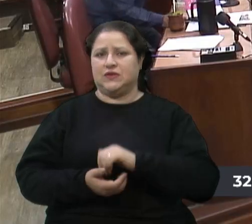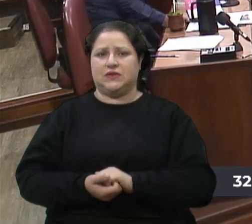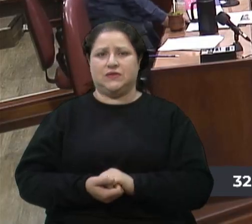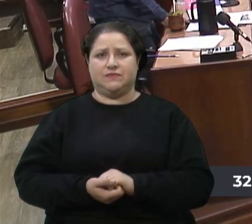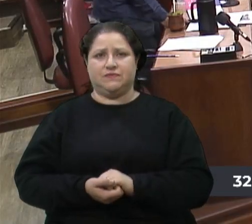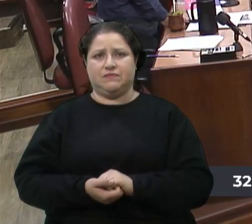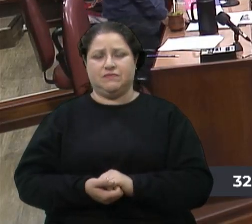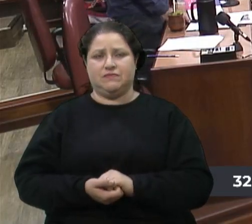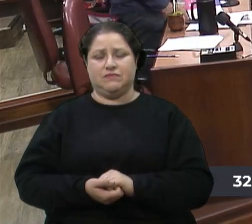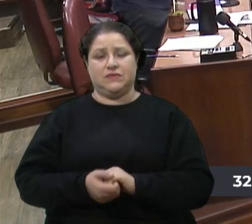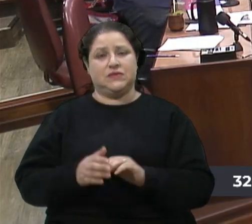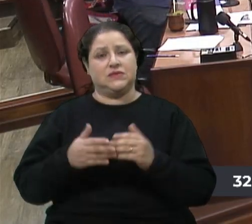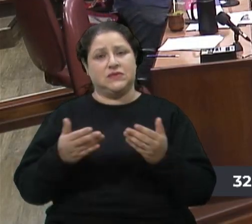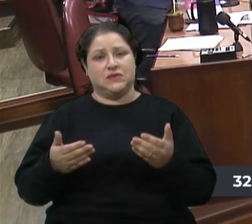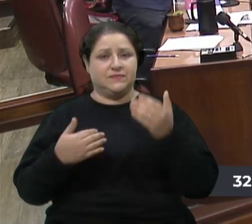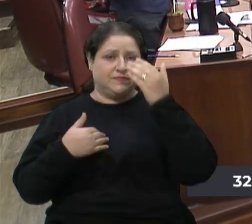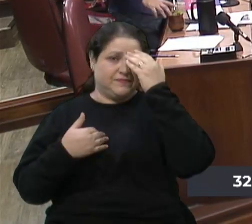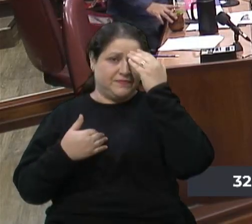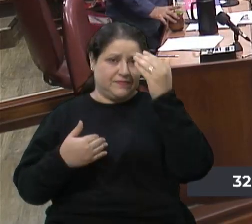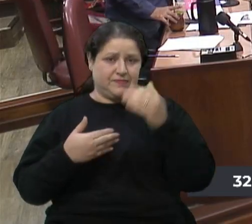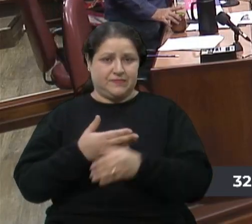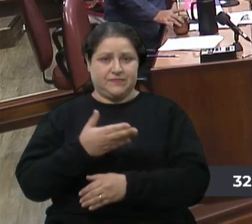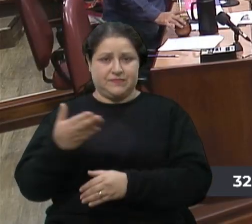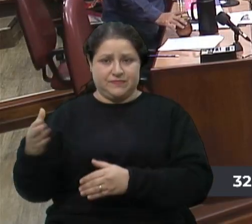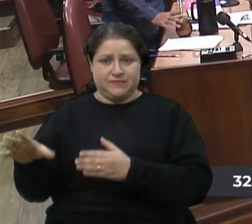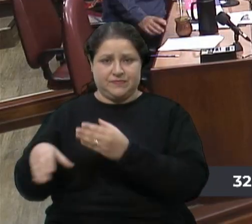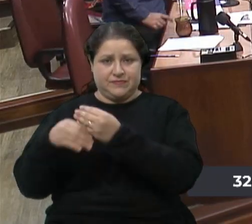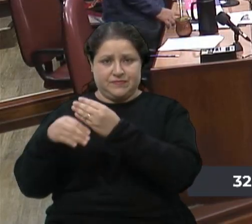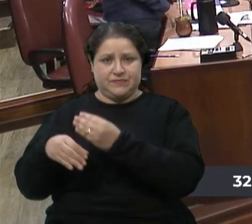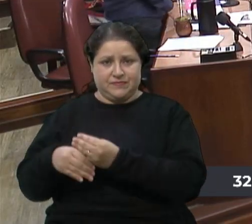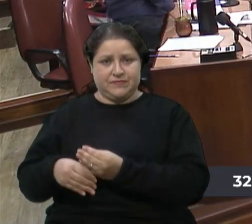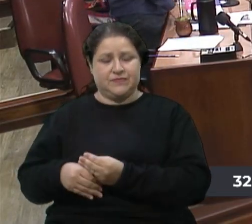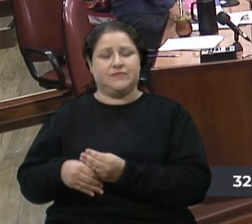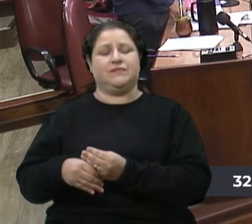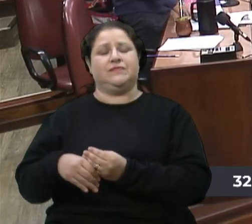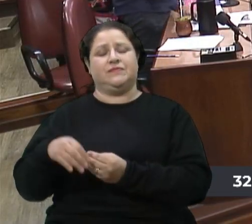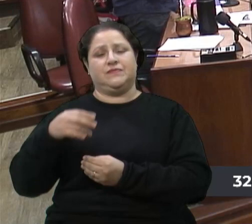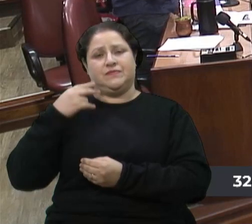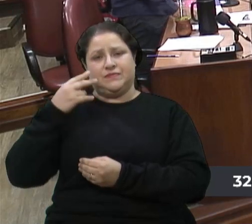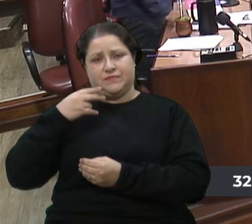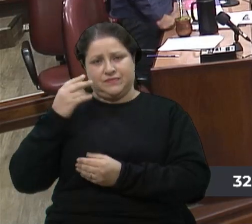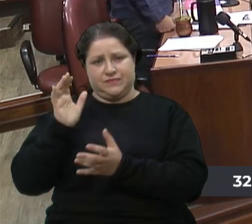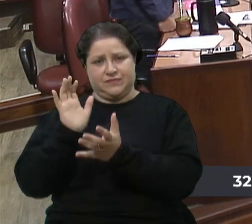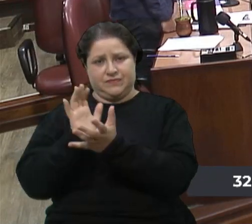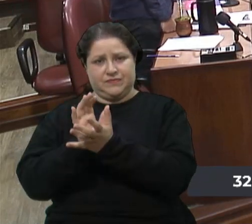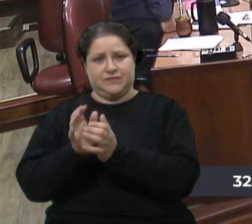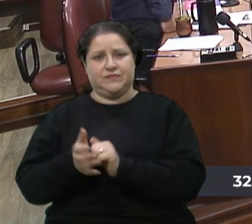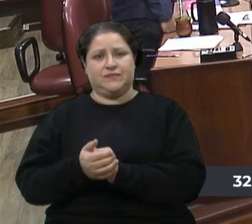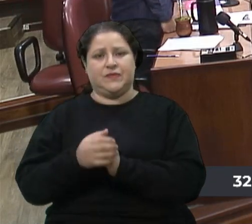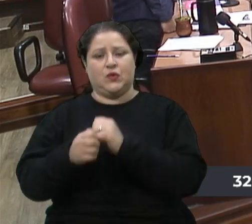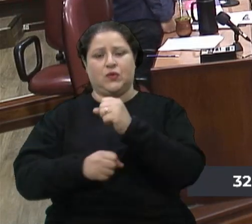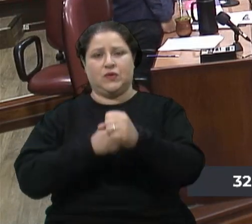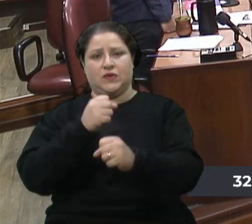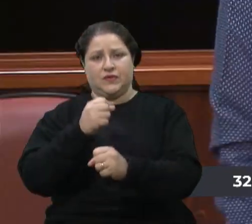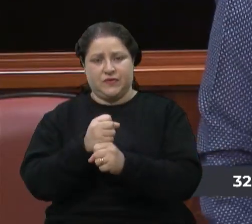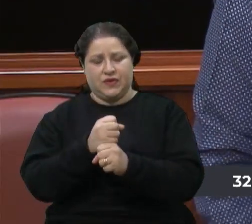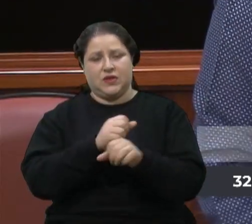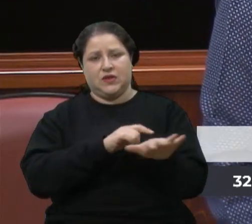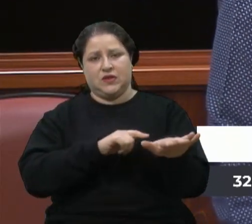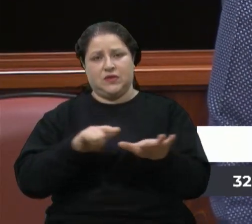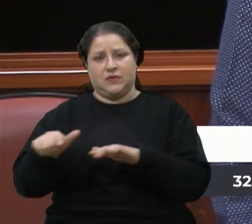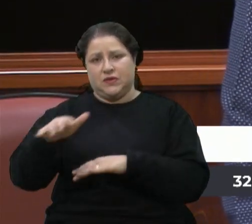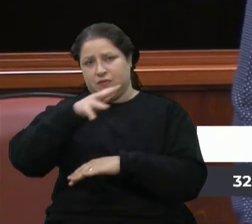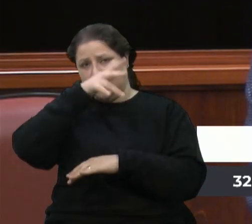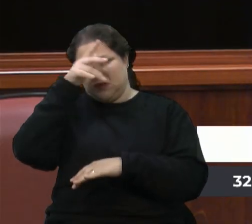Então, agradeço as deferências dos colegas Edis, dizer que o ano que vem, a Semana Municipal da Adoção, ela